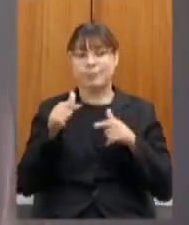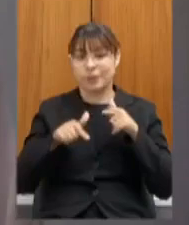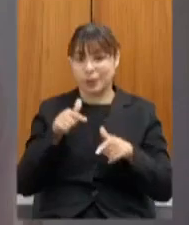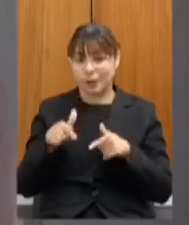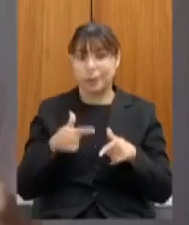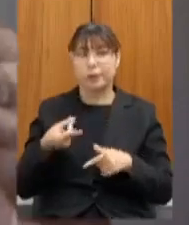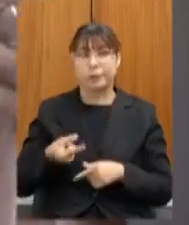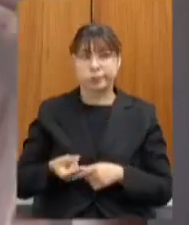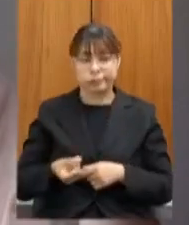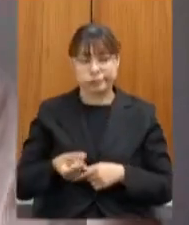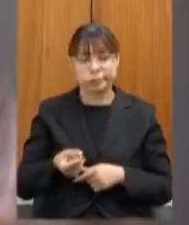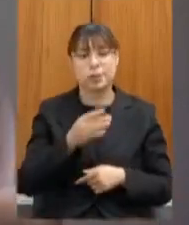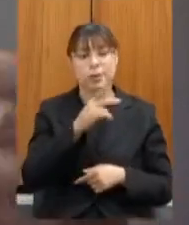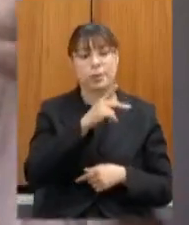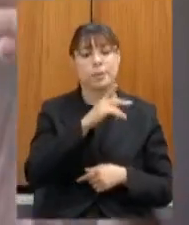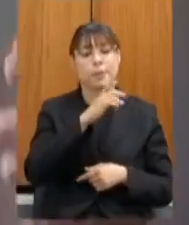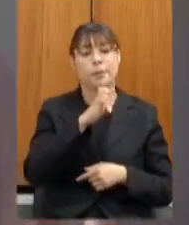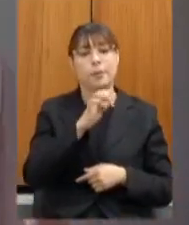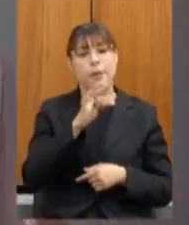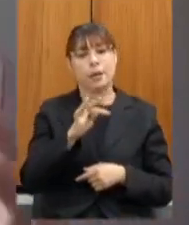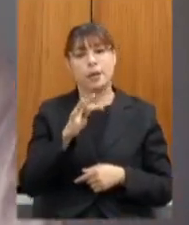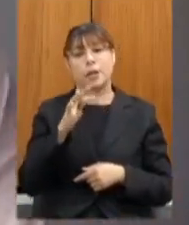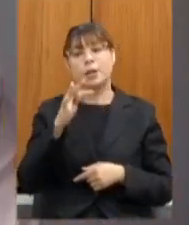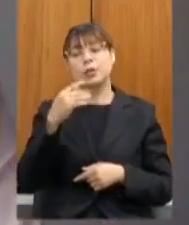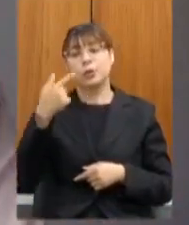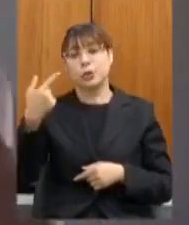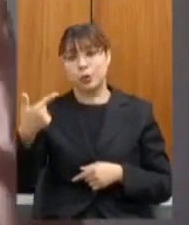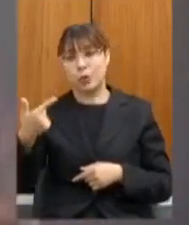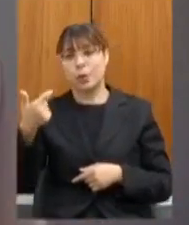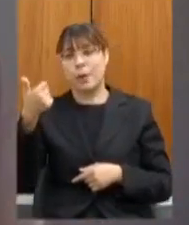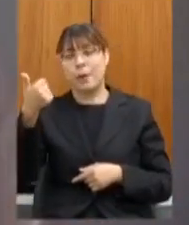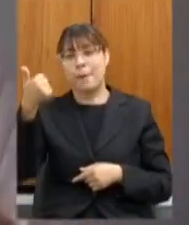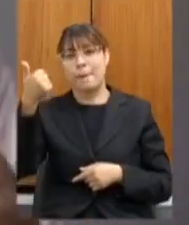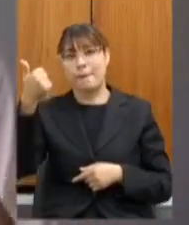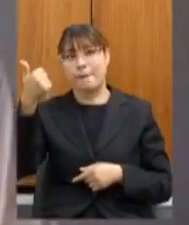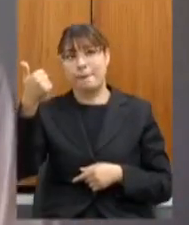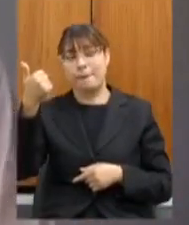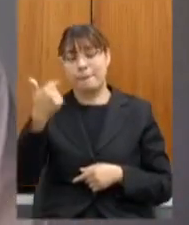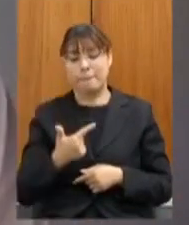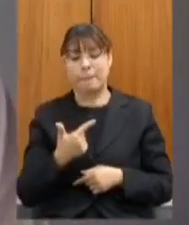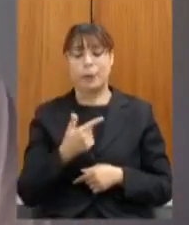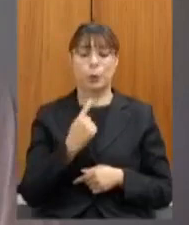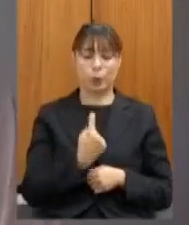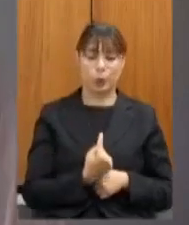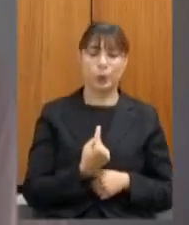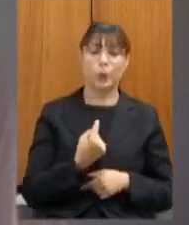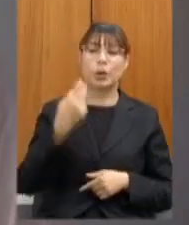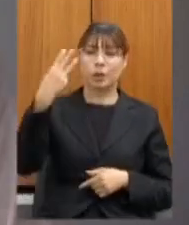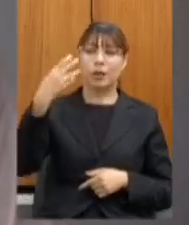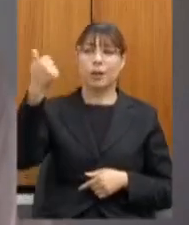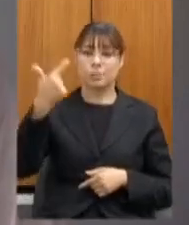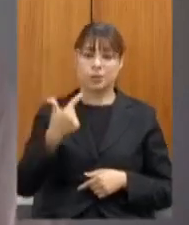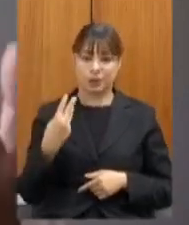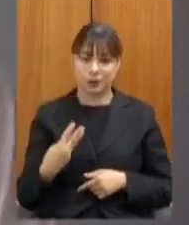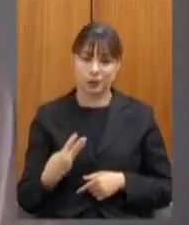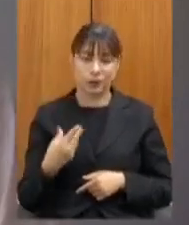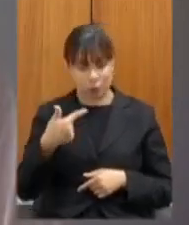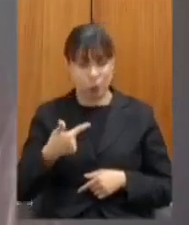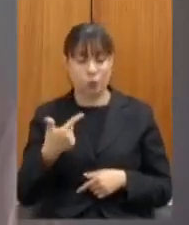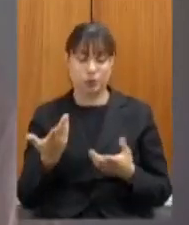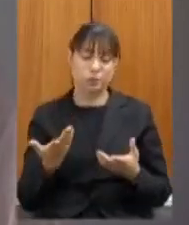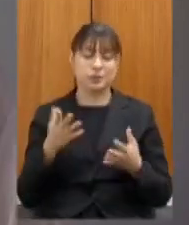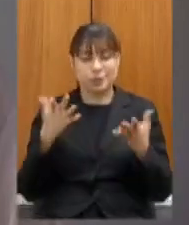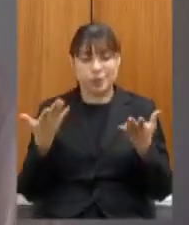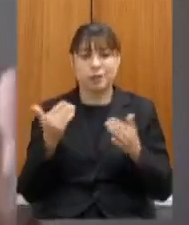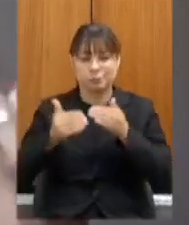assegurar que o PET 2 é melhor que o 1 o 7 é melhor que o 6 e que a gente vem trabalhando incansavelmente nesse processo mas vai ser muito bom